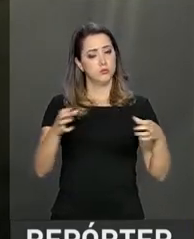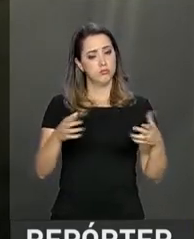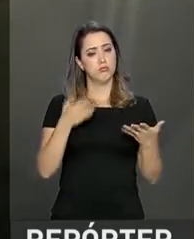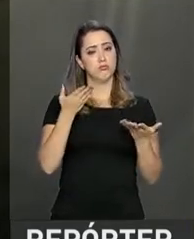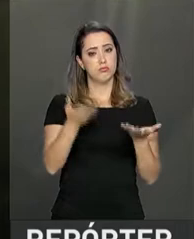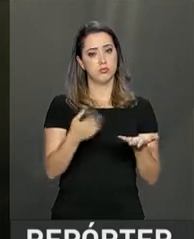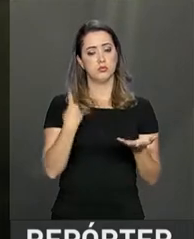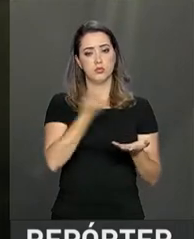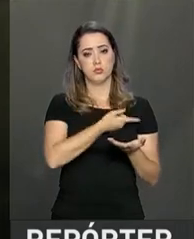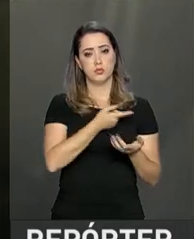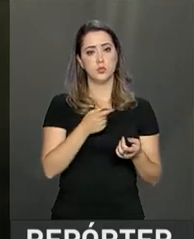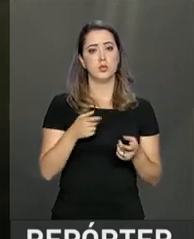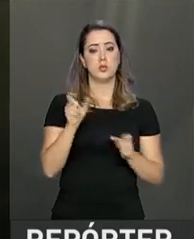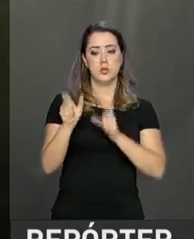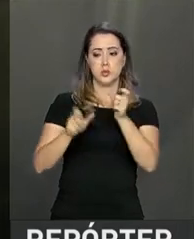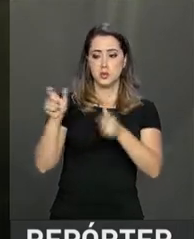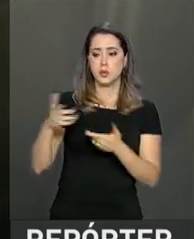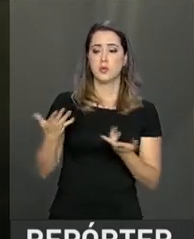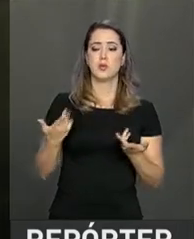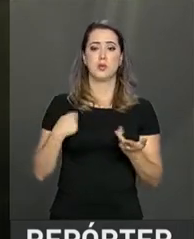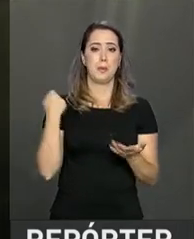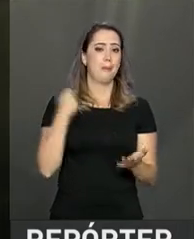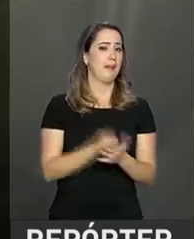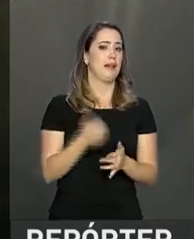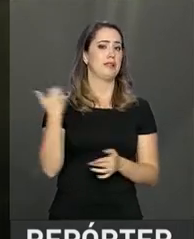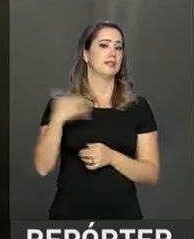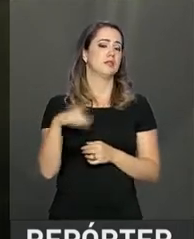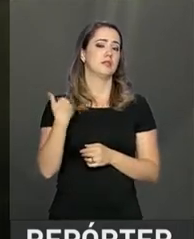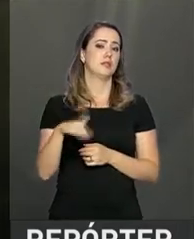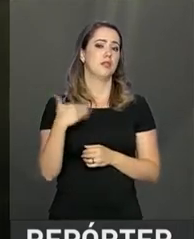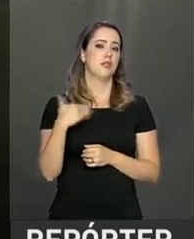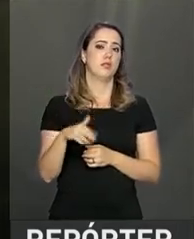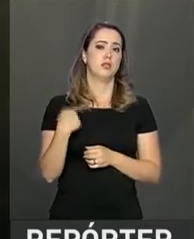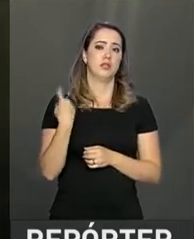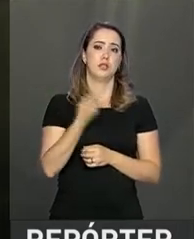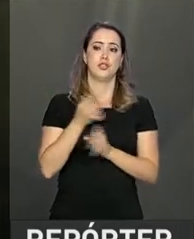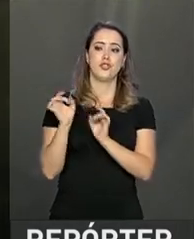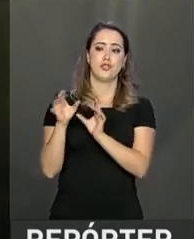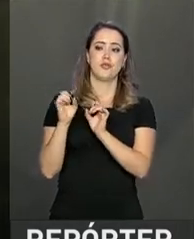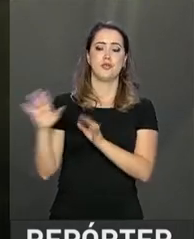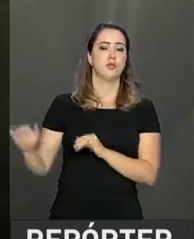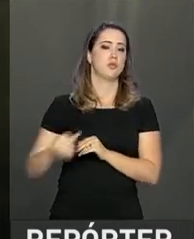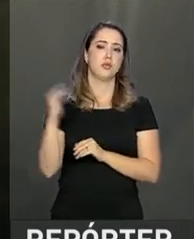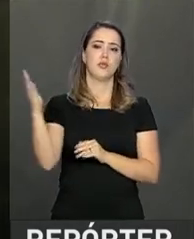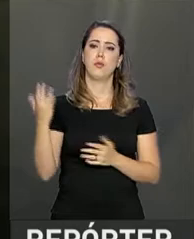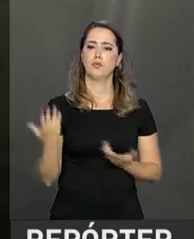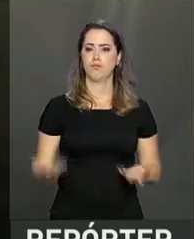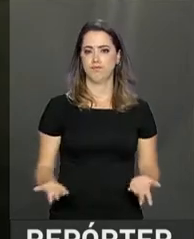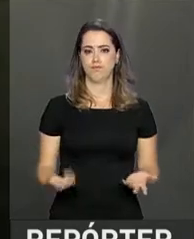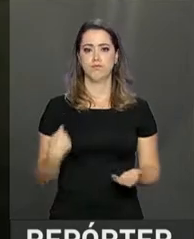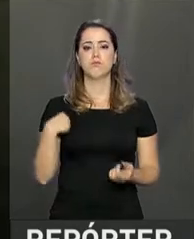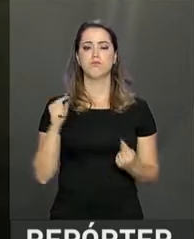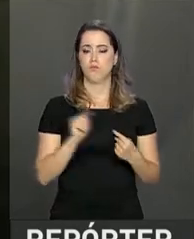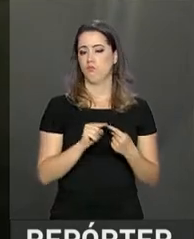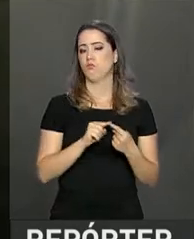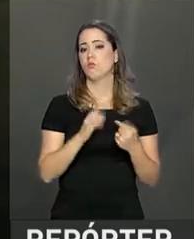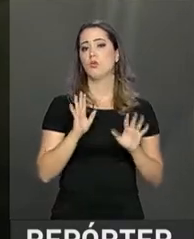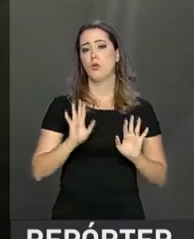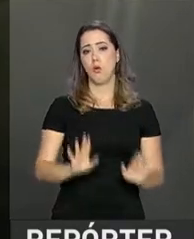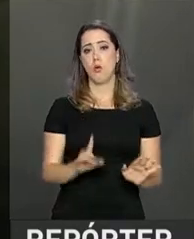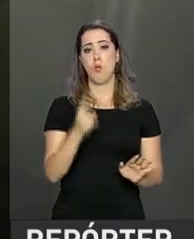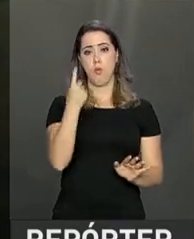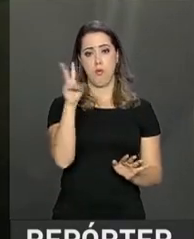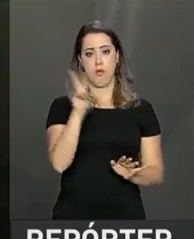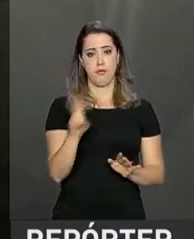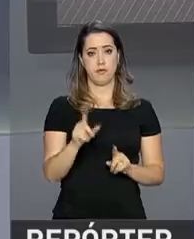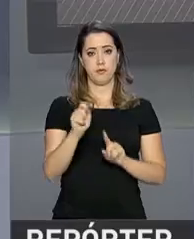e nós mesmos brasileiros que pagamos muito caro por algo que a gente mesmo exporta. Então, eu estou de acordo que pelo menos